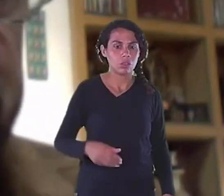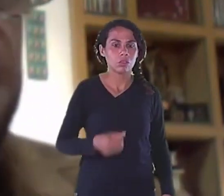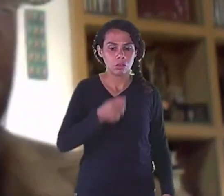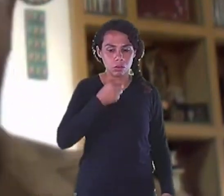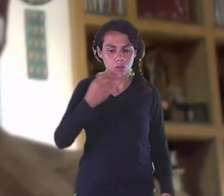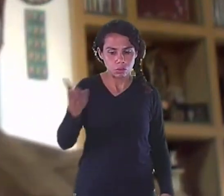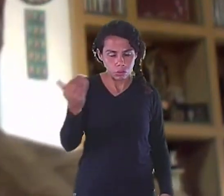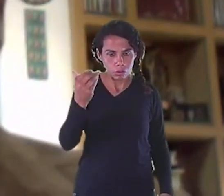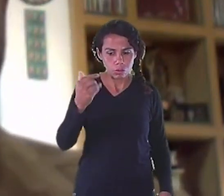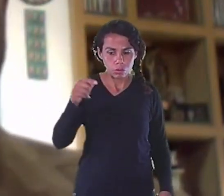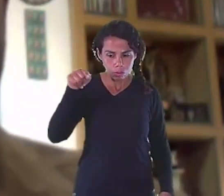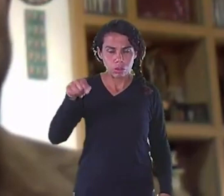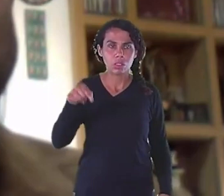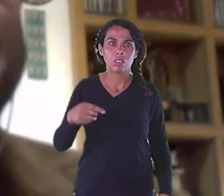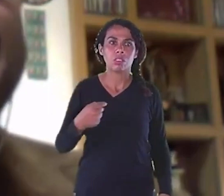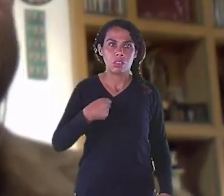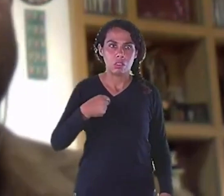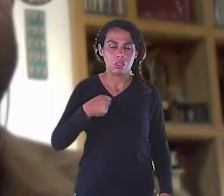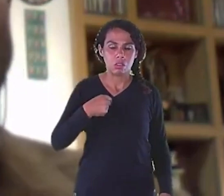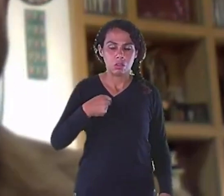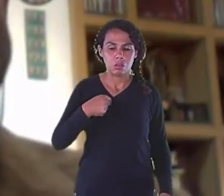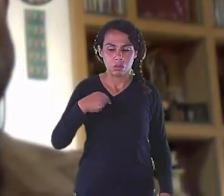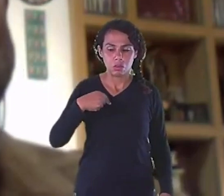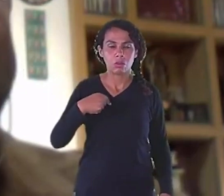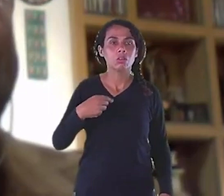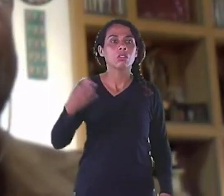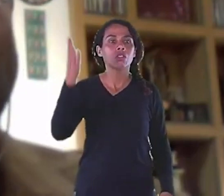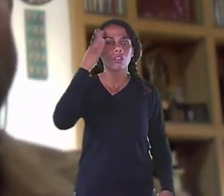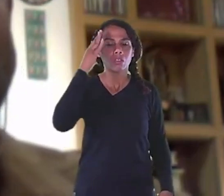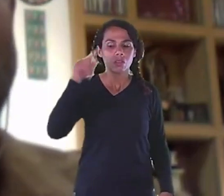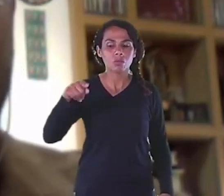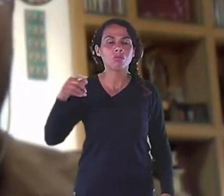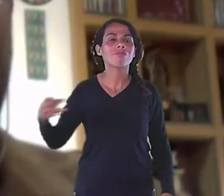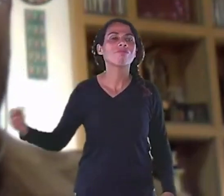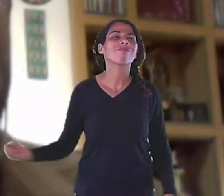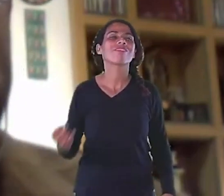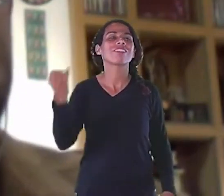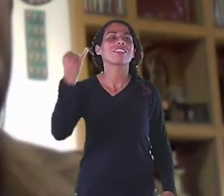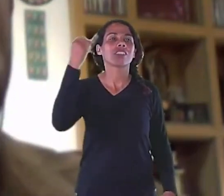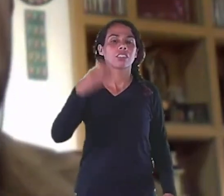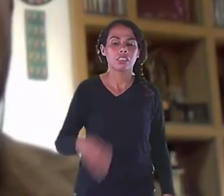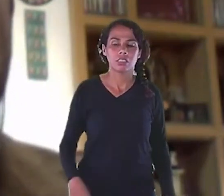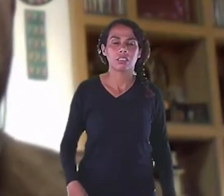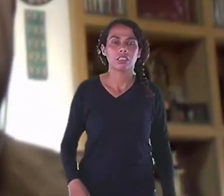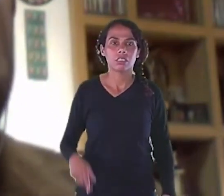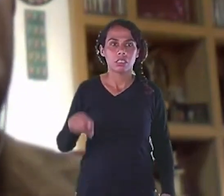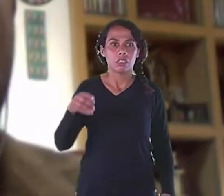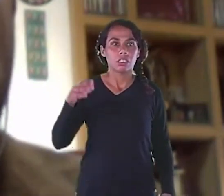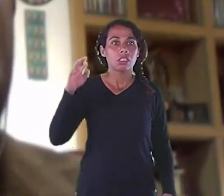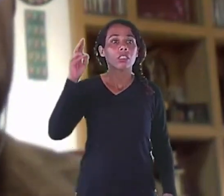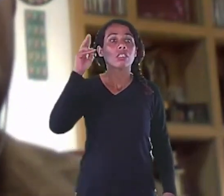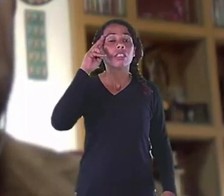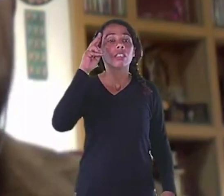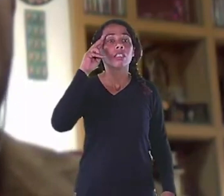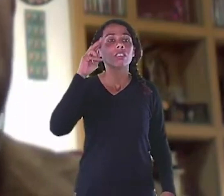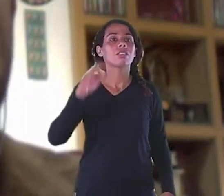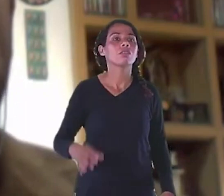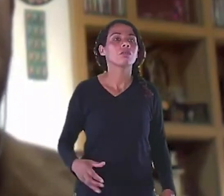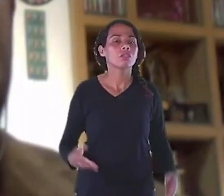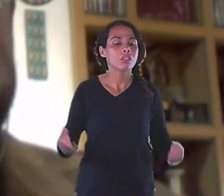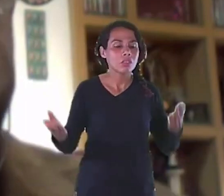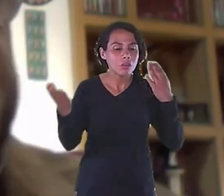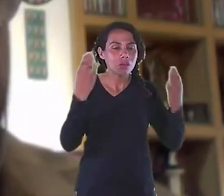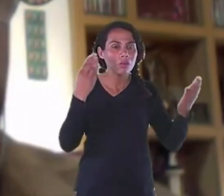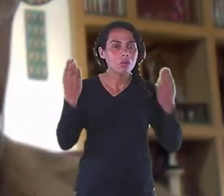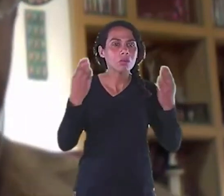Pesquisamos Minha equipe Inclusive na China O que existe É reitor De uma instituição